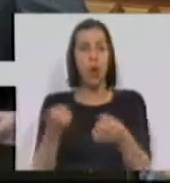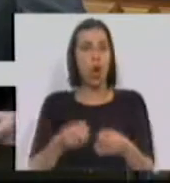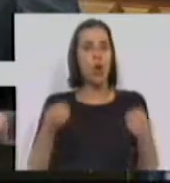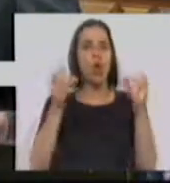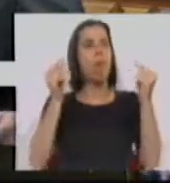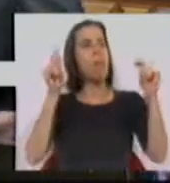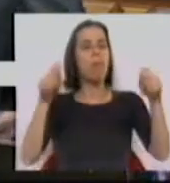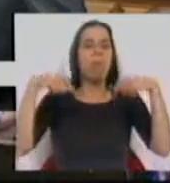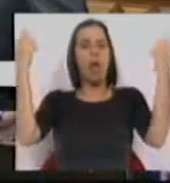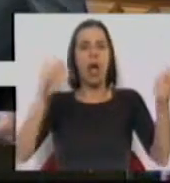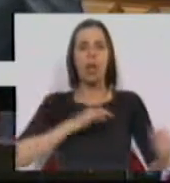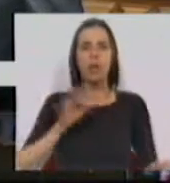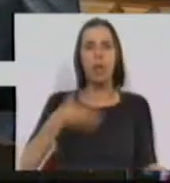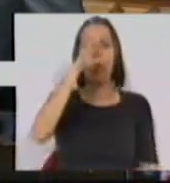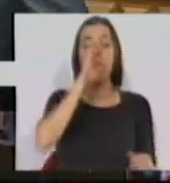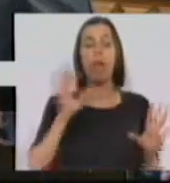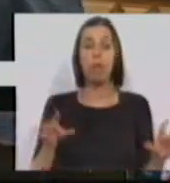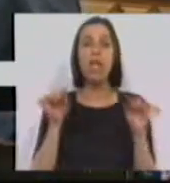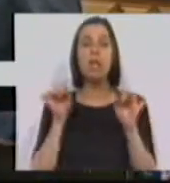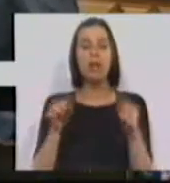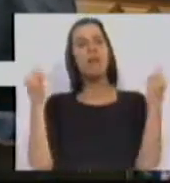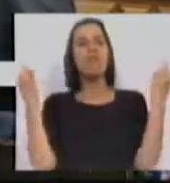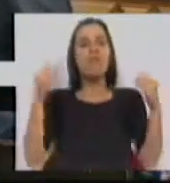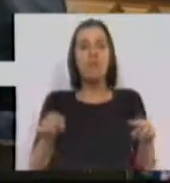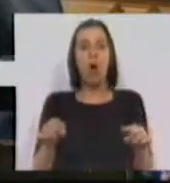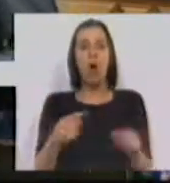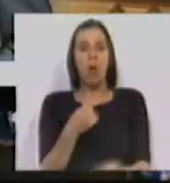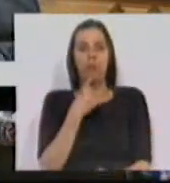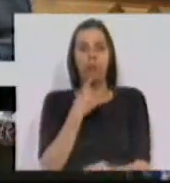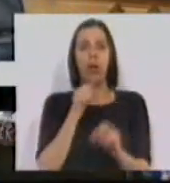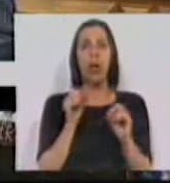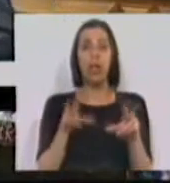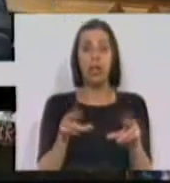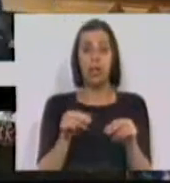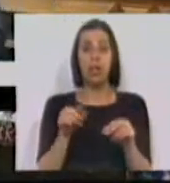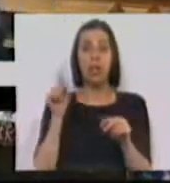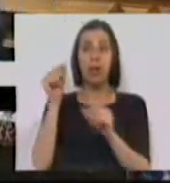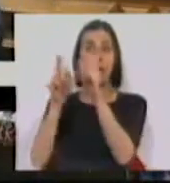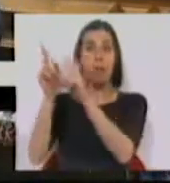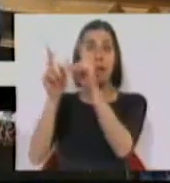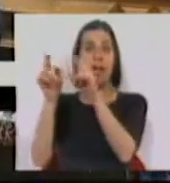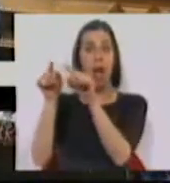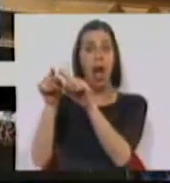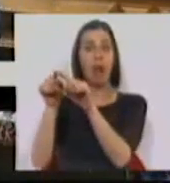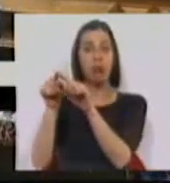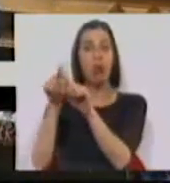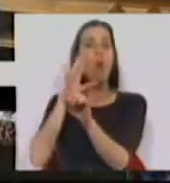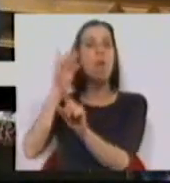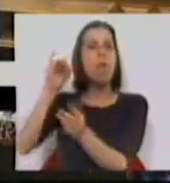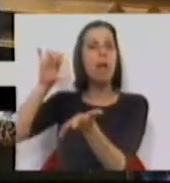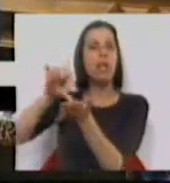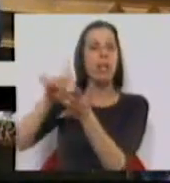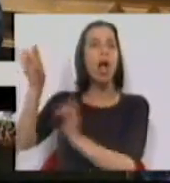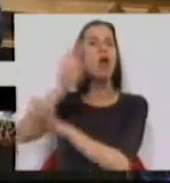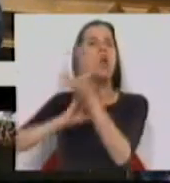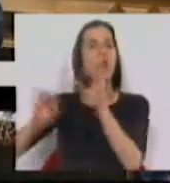a nenhum milagre, Sr. Primeiro-Ministro. E deve-se simplesmente ao excesso de liquidez que há nos mercados e ao facto do Banco Central